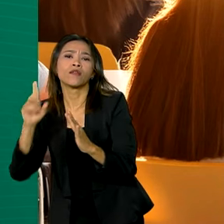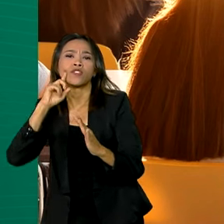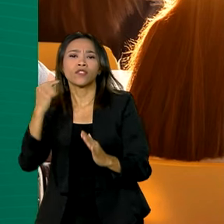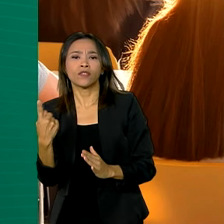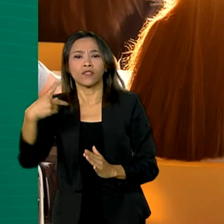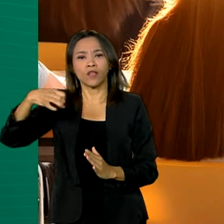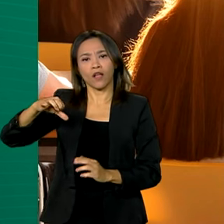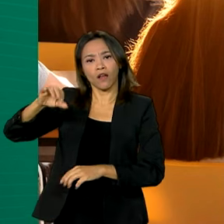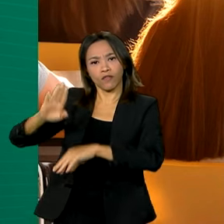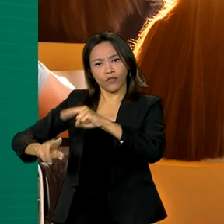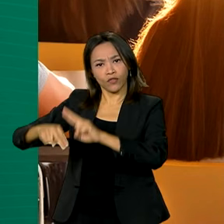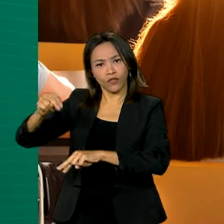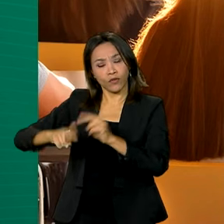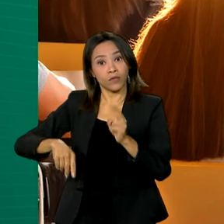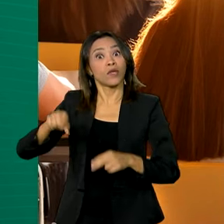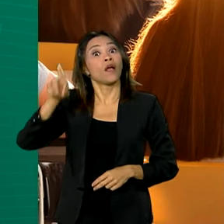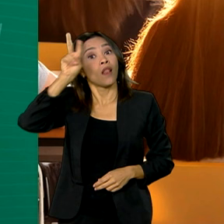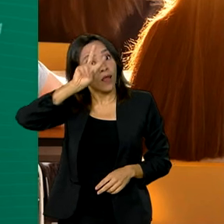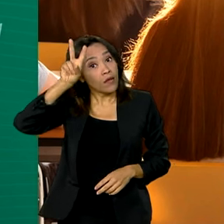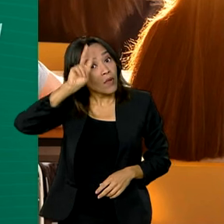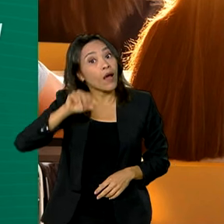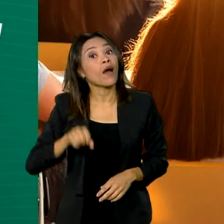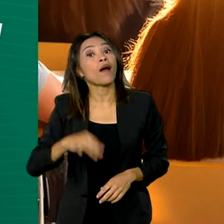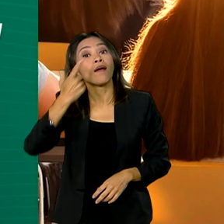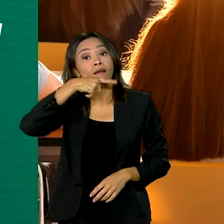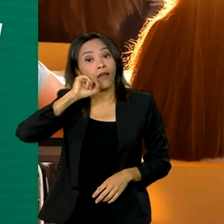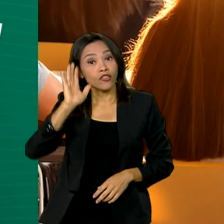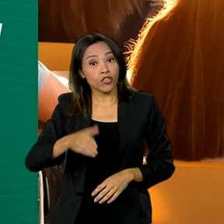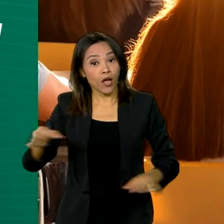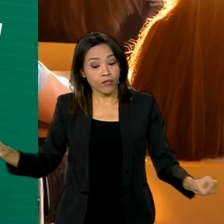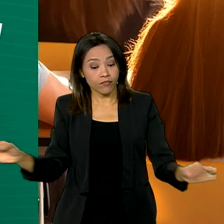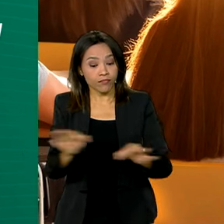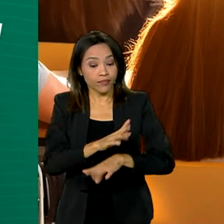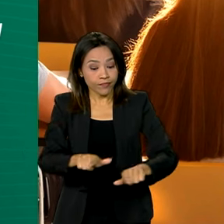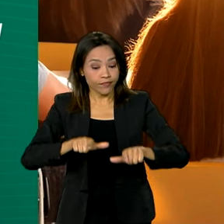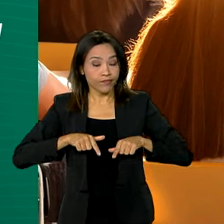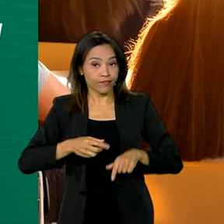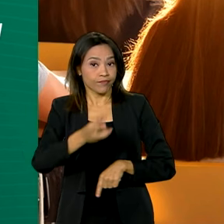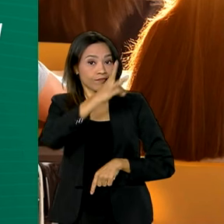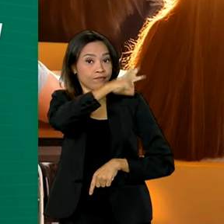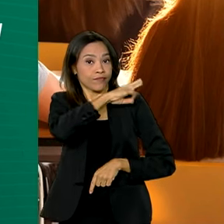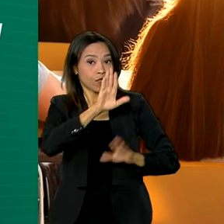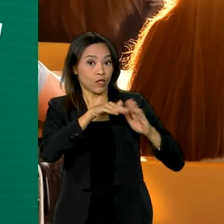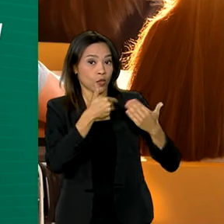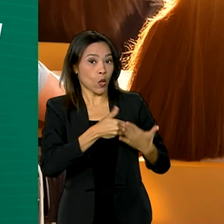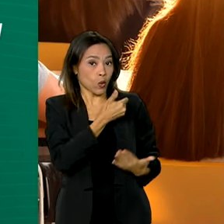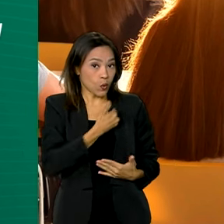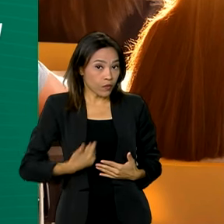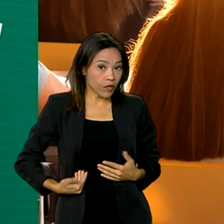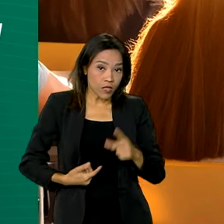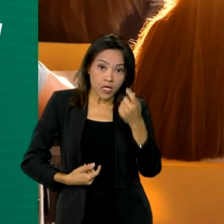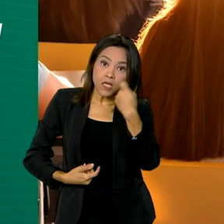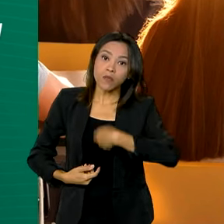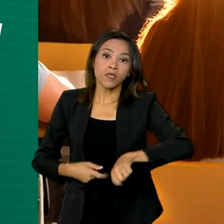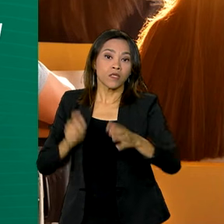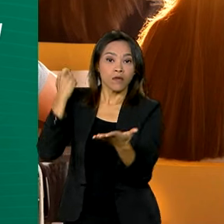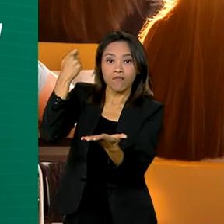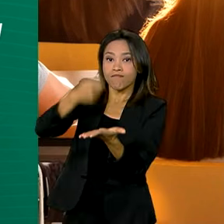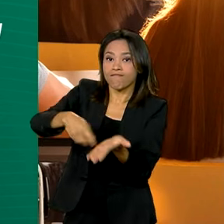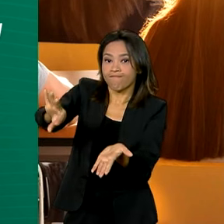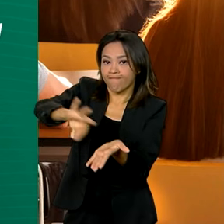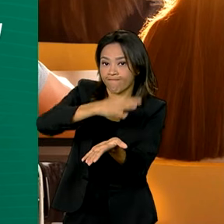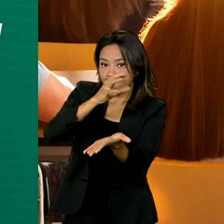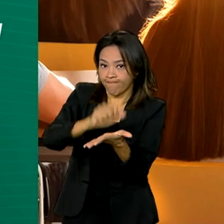junho. É bom lembrar que quem está concluindo o ensino médio em escola pública não paga a inscrição.